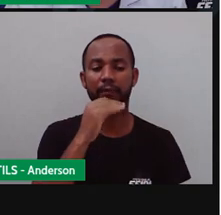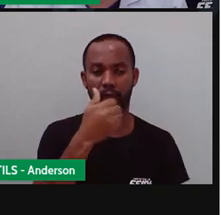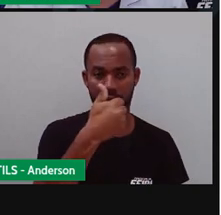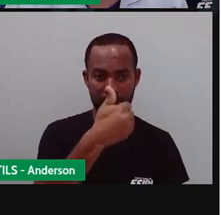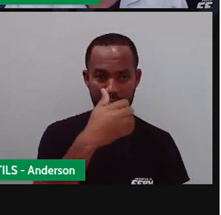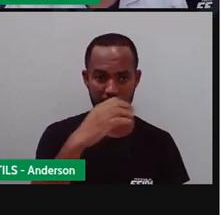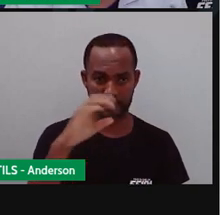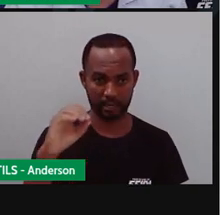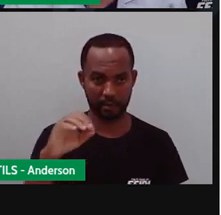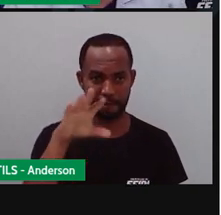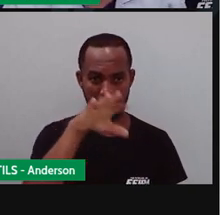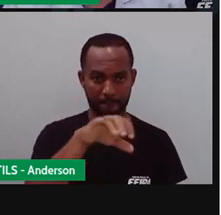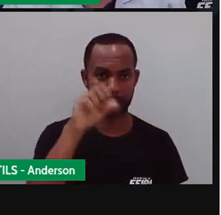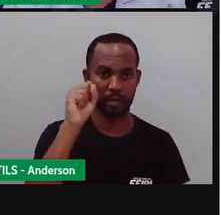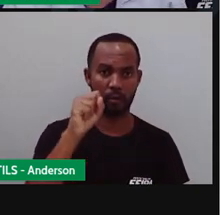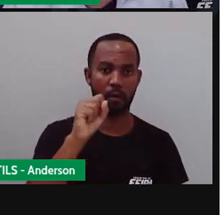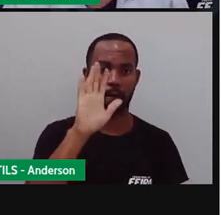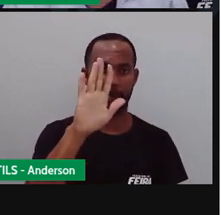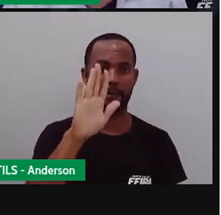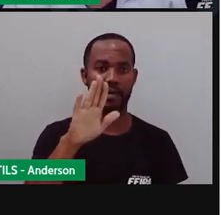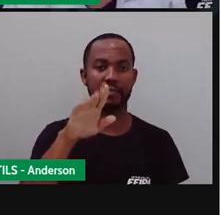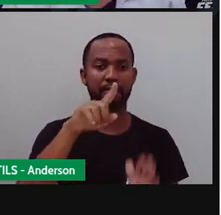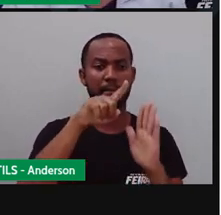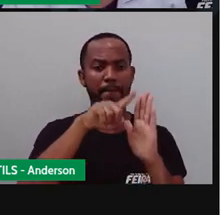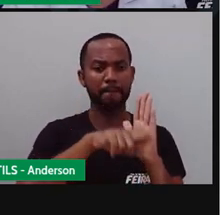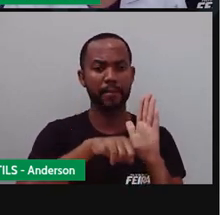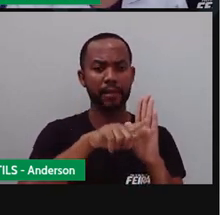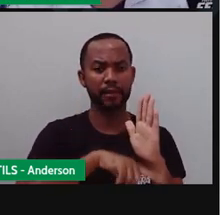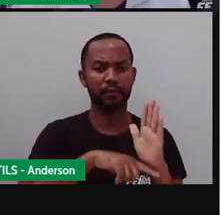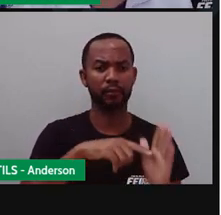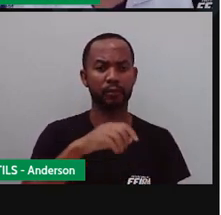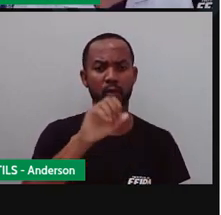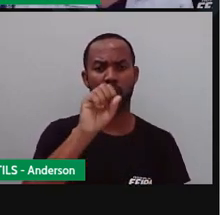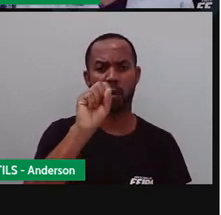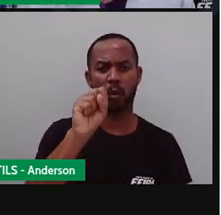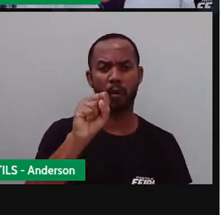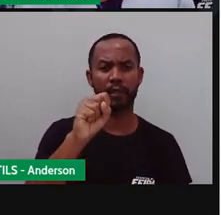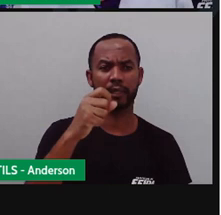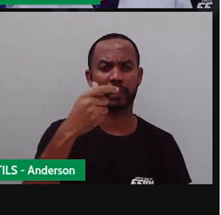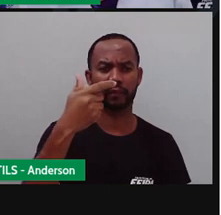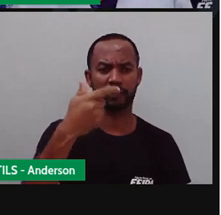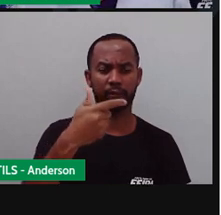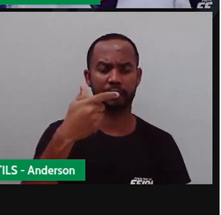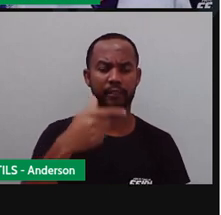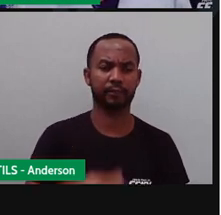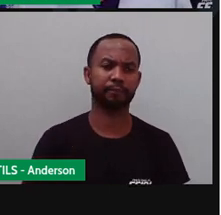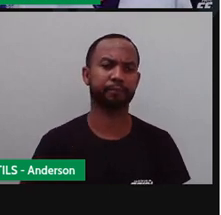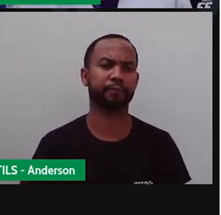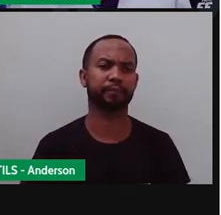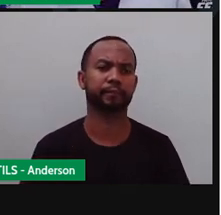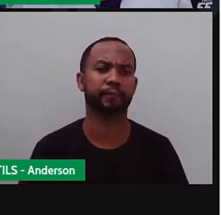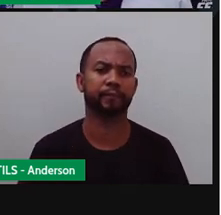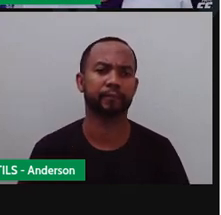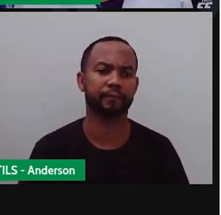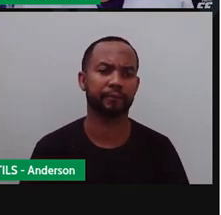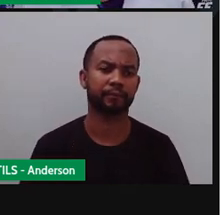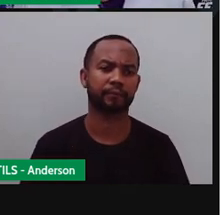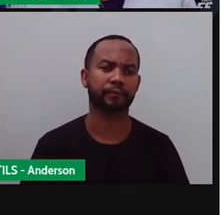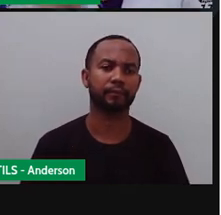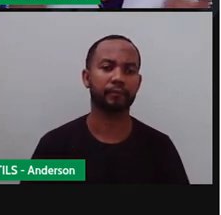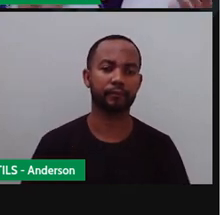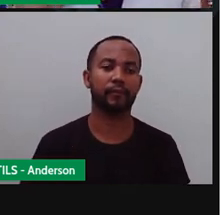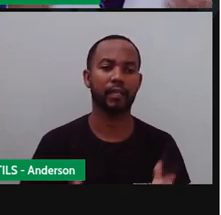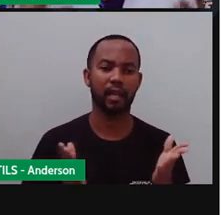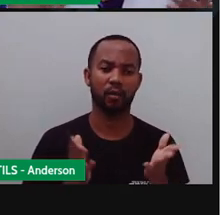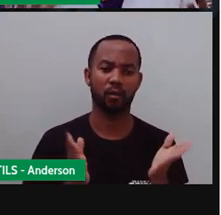Quantos insetos ficaram? Vamos descobrir. Vamos trabalhar agora, gente, com subtração, certo? Não necessariamente agora,